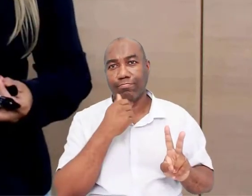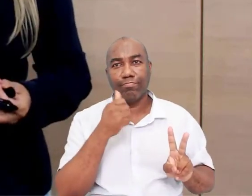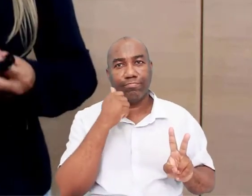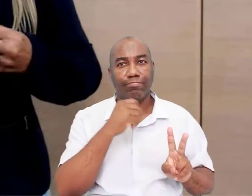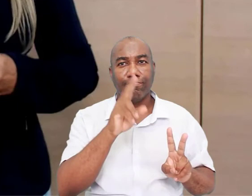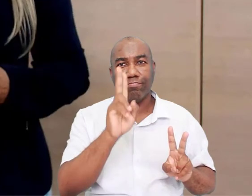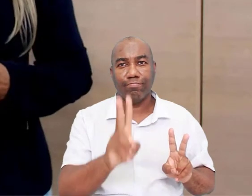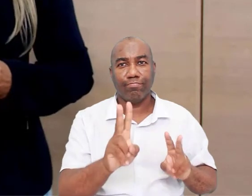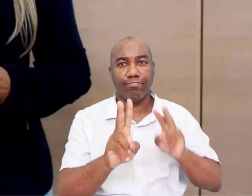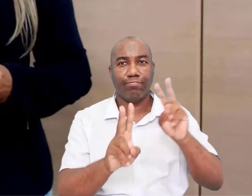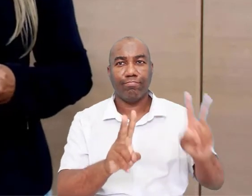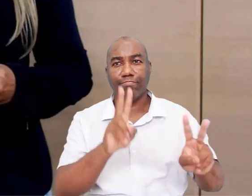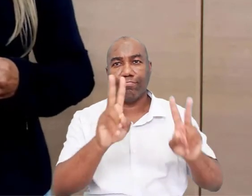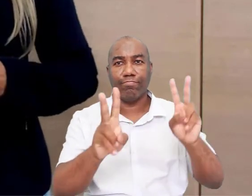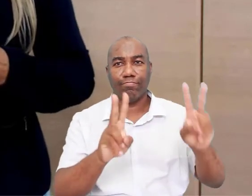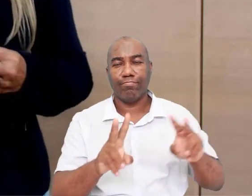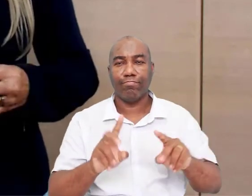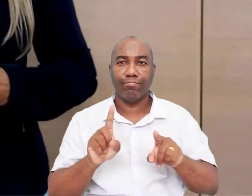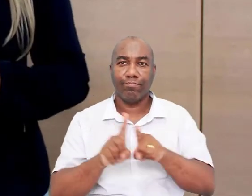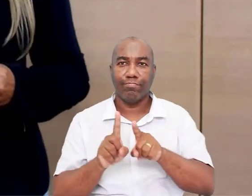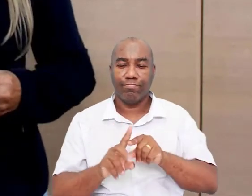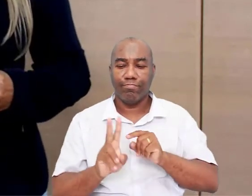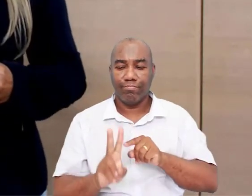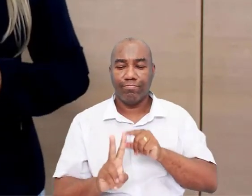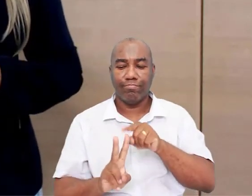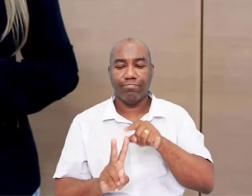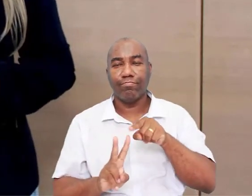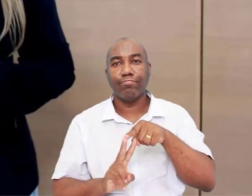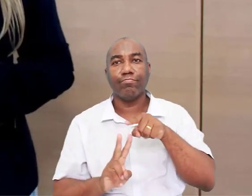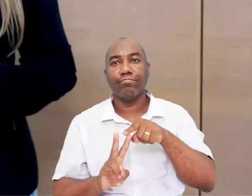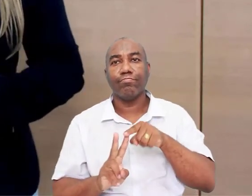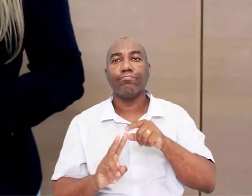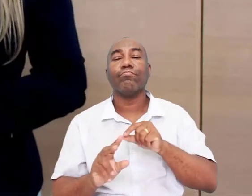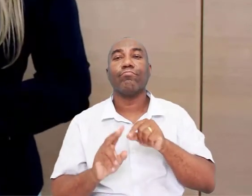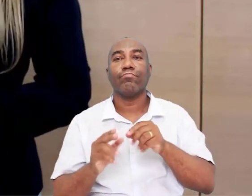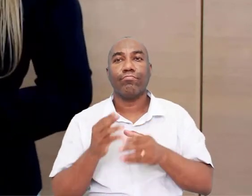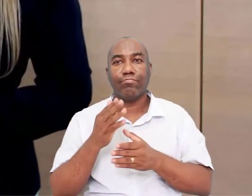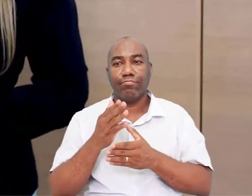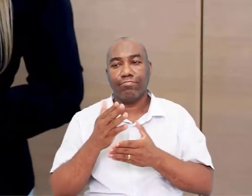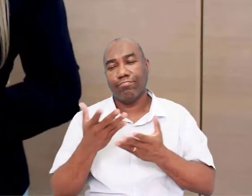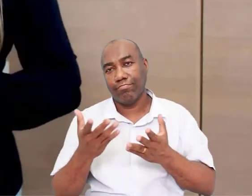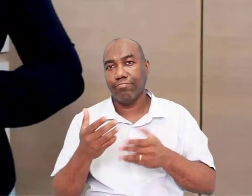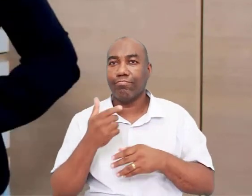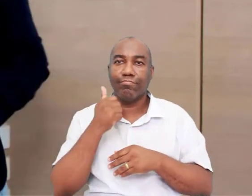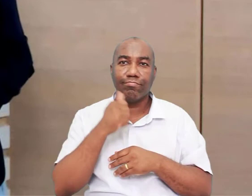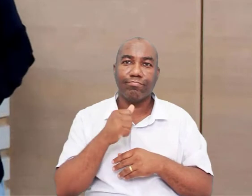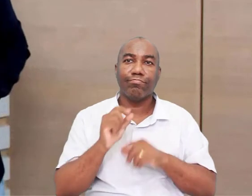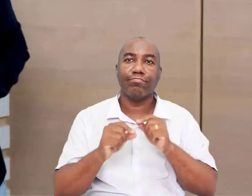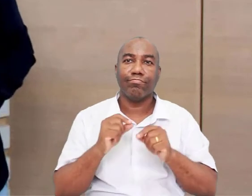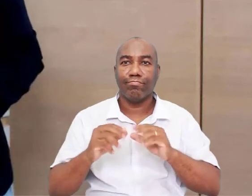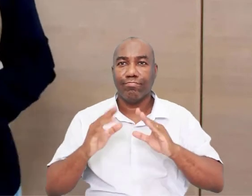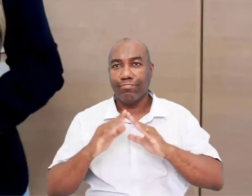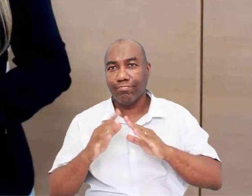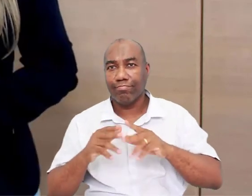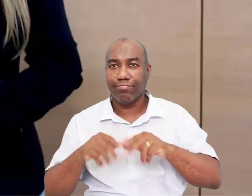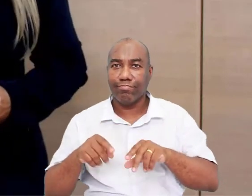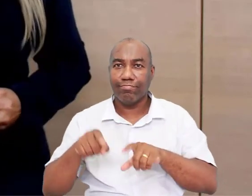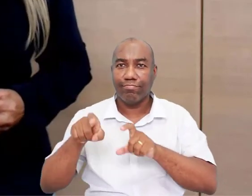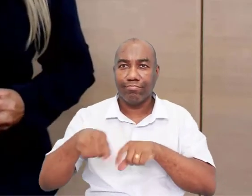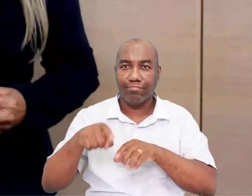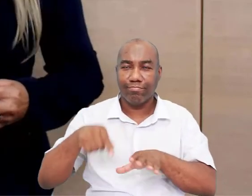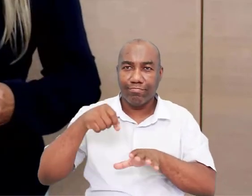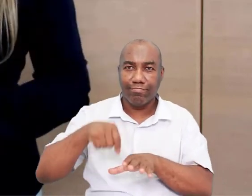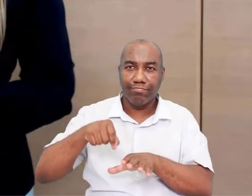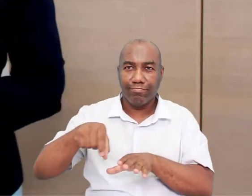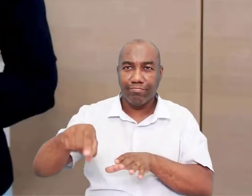trabalho por sexo, tá? Então, aqui eles já vão começar a dividir as funções entre eles, tá? Mulher vai cuidar da plantação, vai ficar